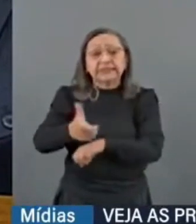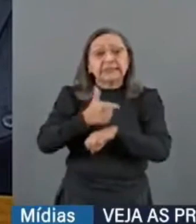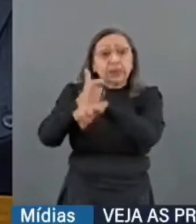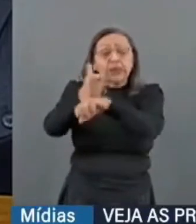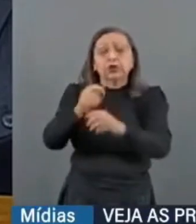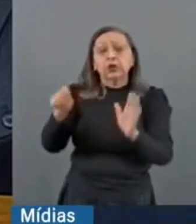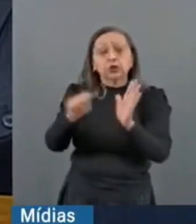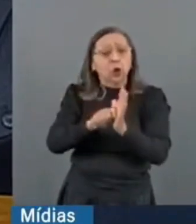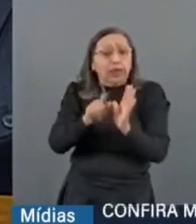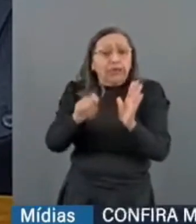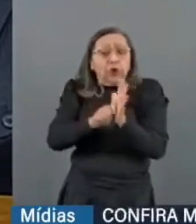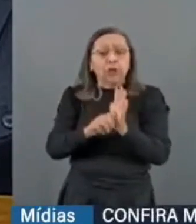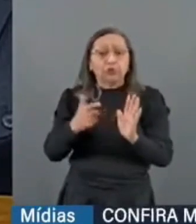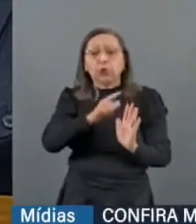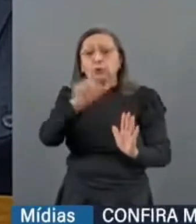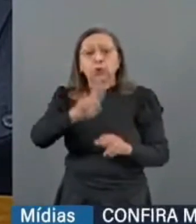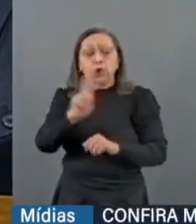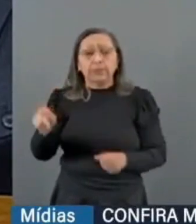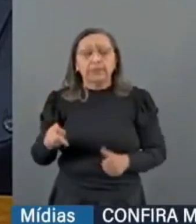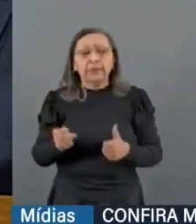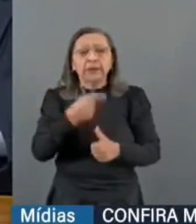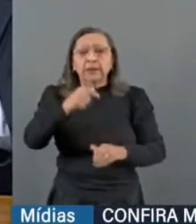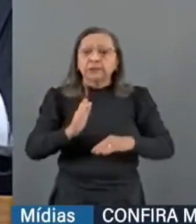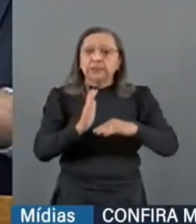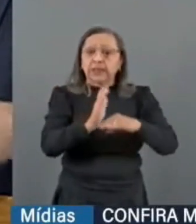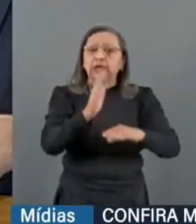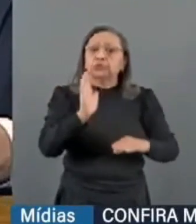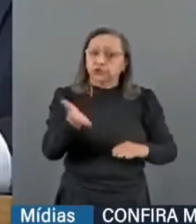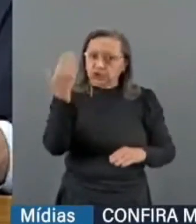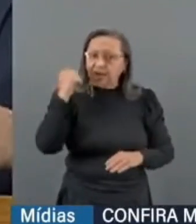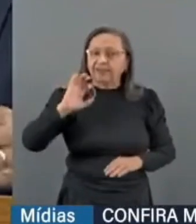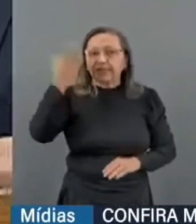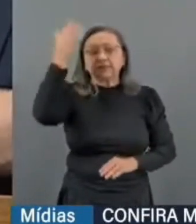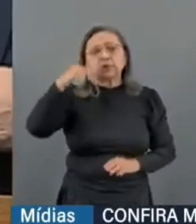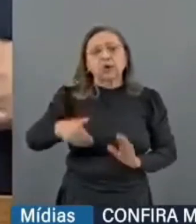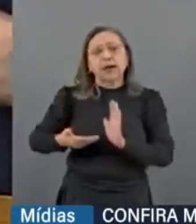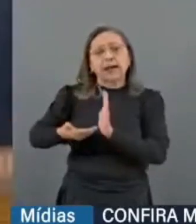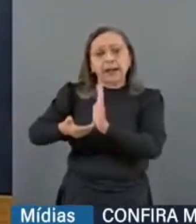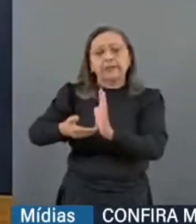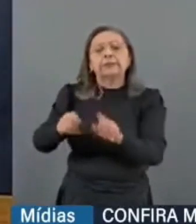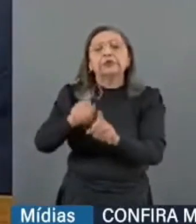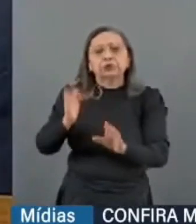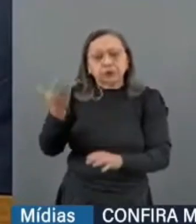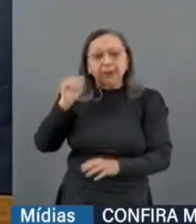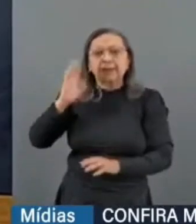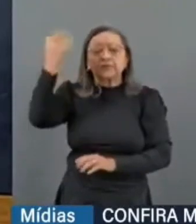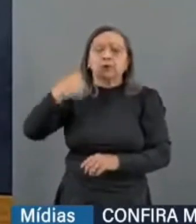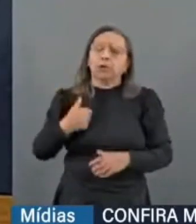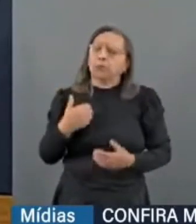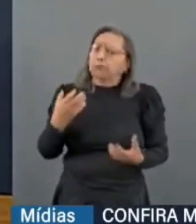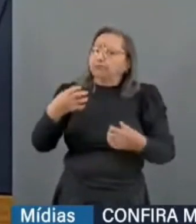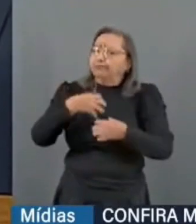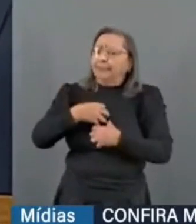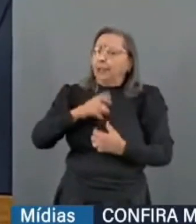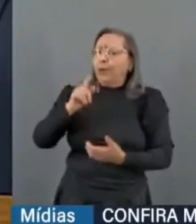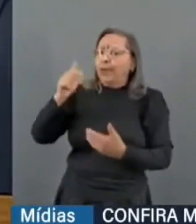droga, isso, primeiro que esse Senado Federal já se decidiu, e a Câmara. E eu creio que não é papel do Judiciário